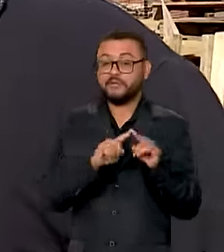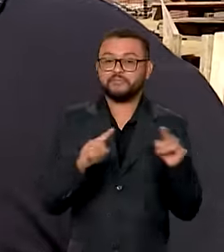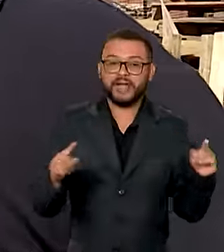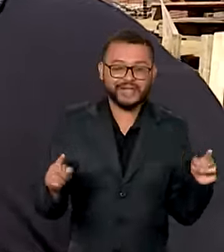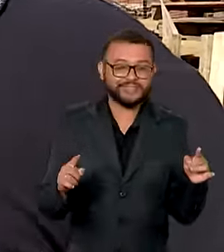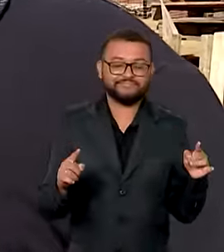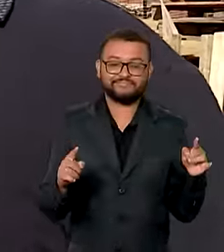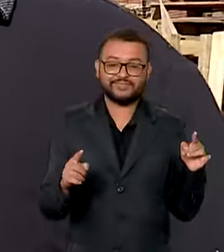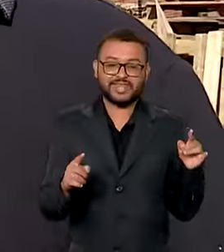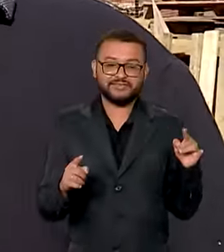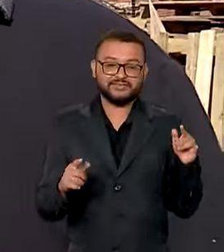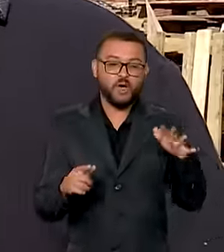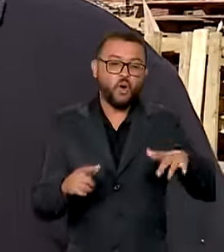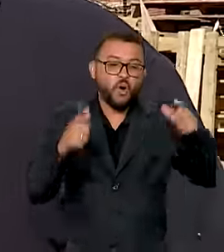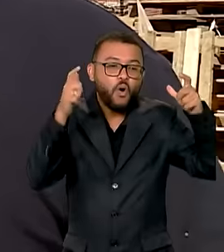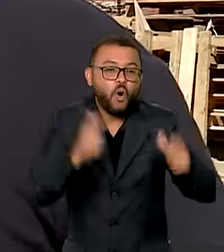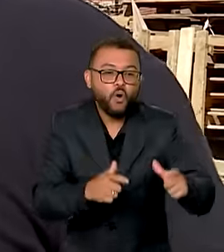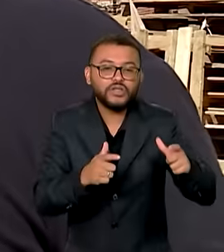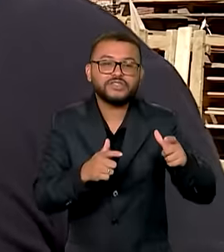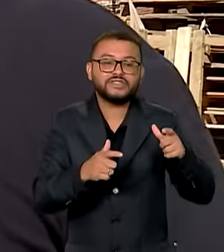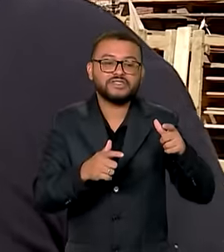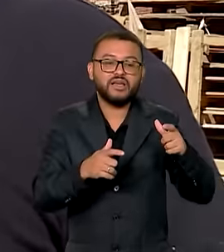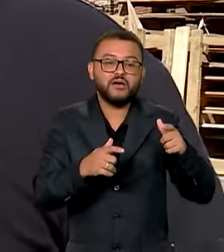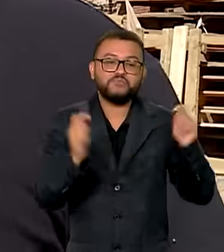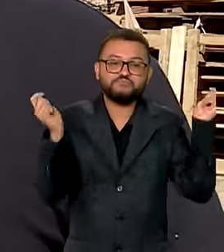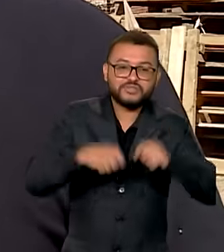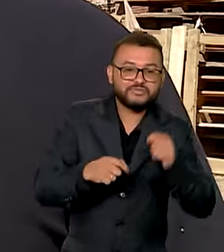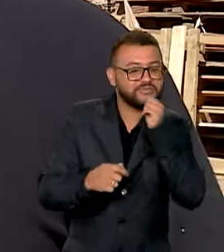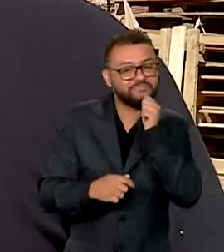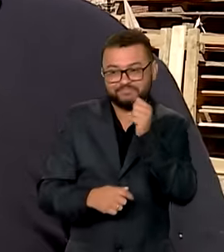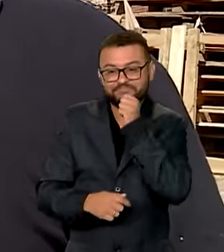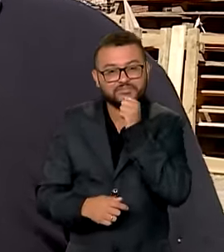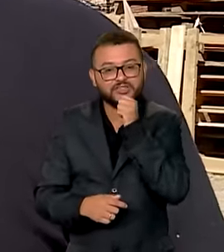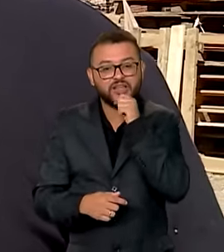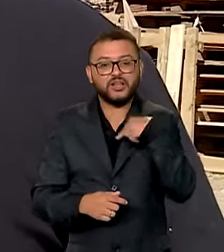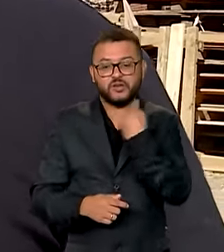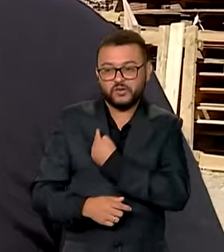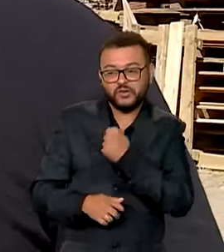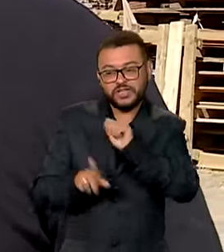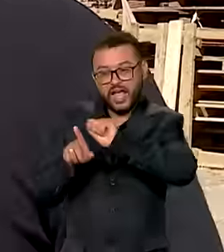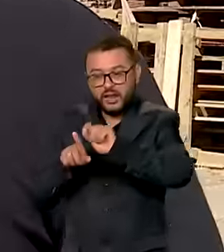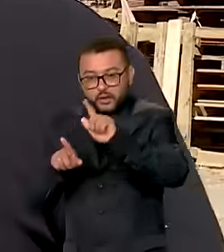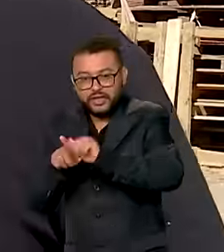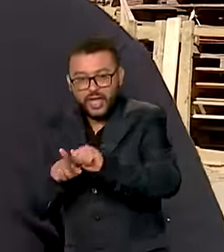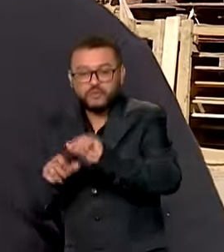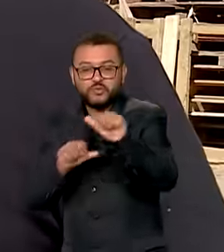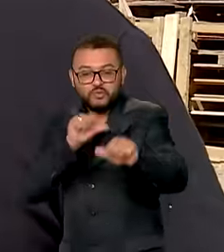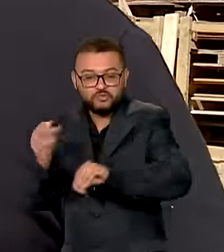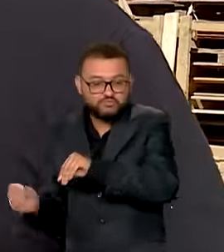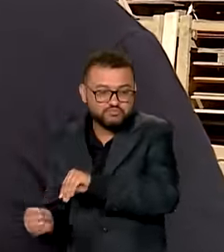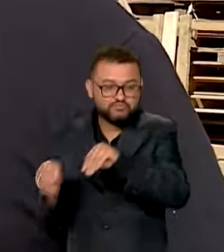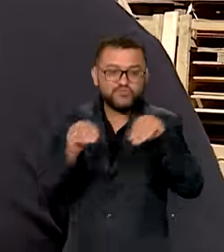espaço físico e as capacidades necessárias, a gente alugava outro espaço e,